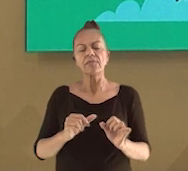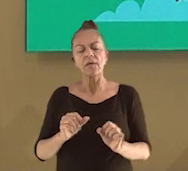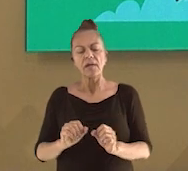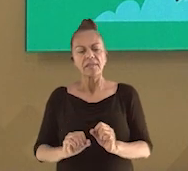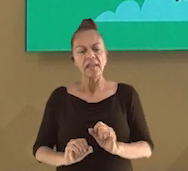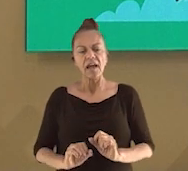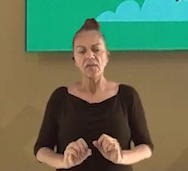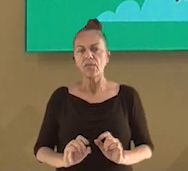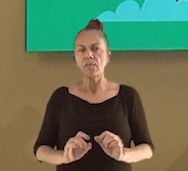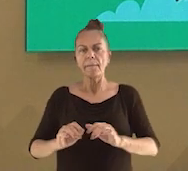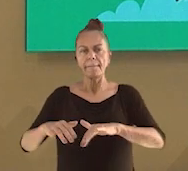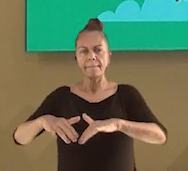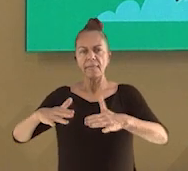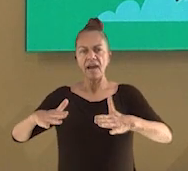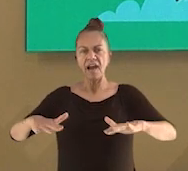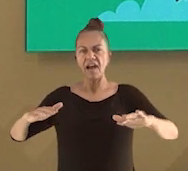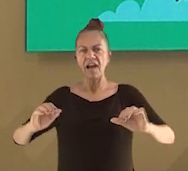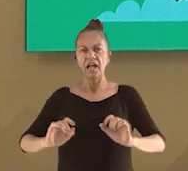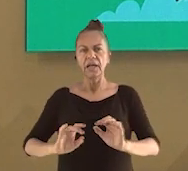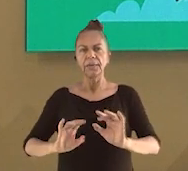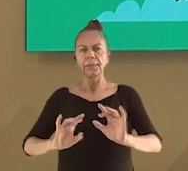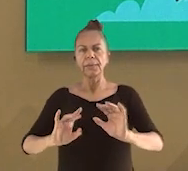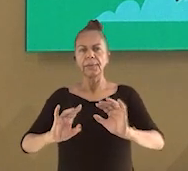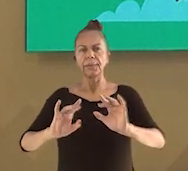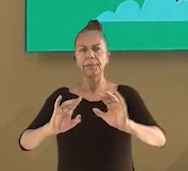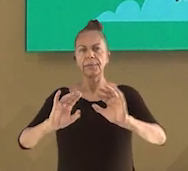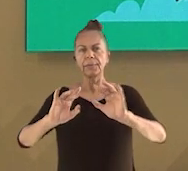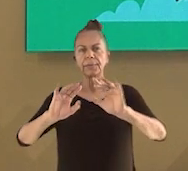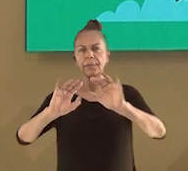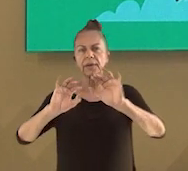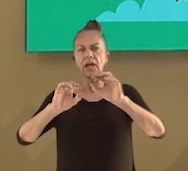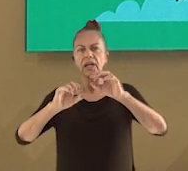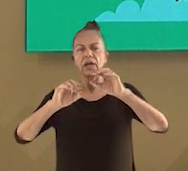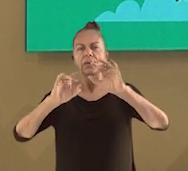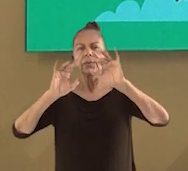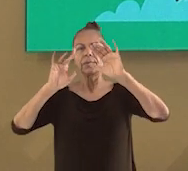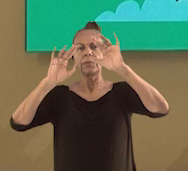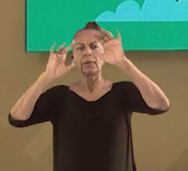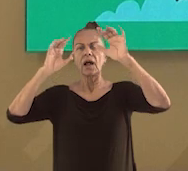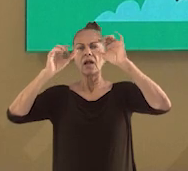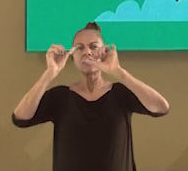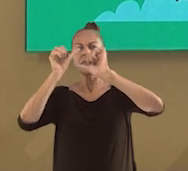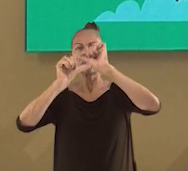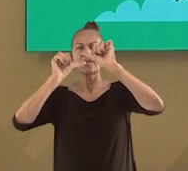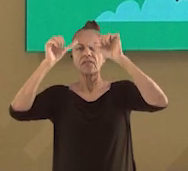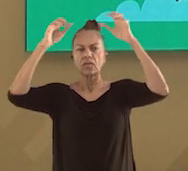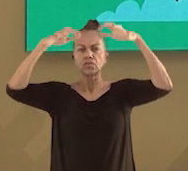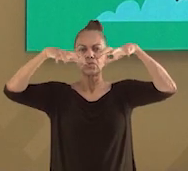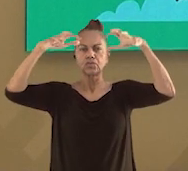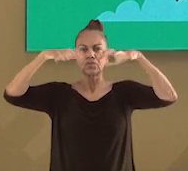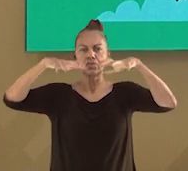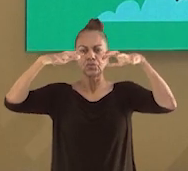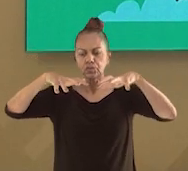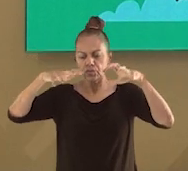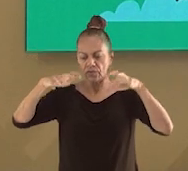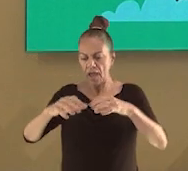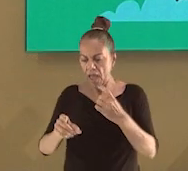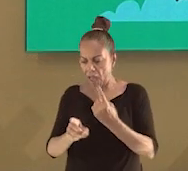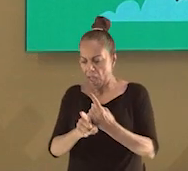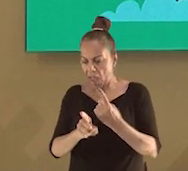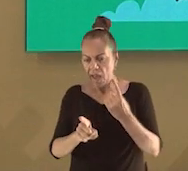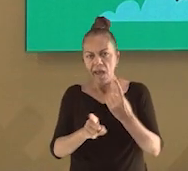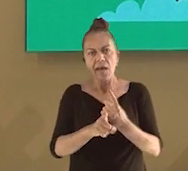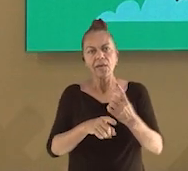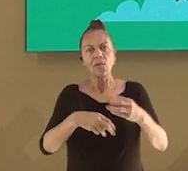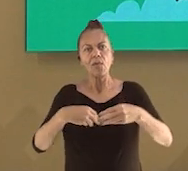junto com a água e, dessa forma, voltando com a chuva, causando, assim, mais impactos. Essa